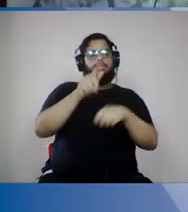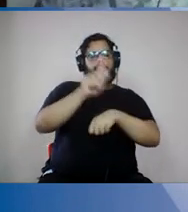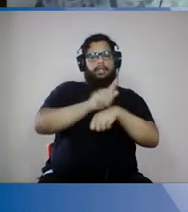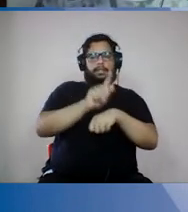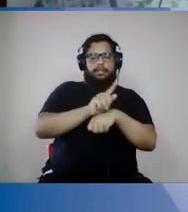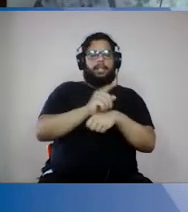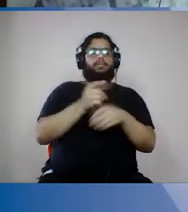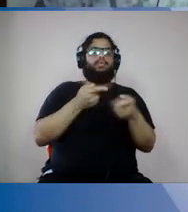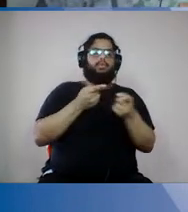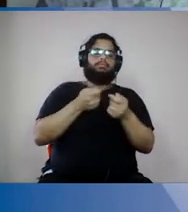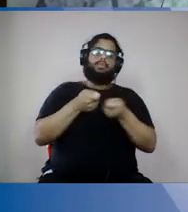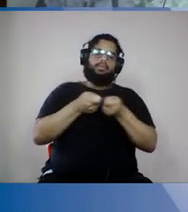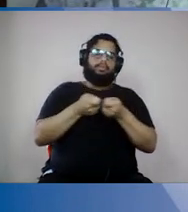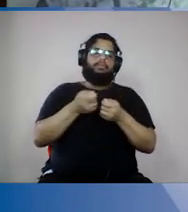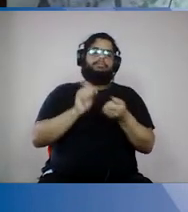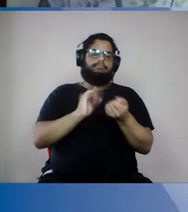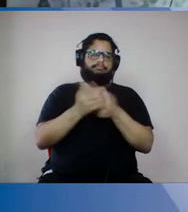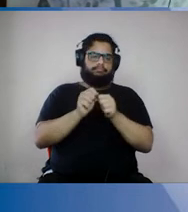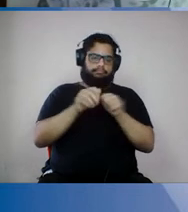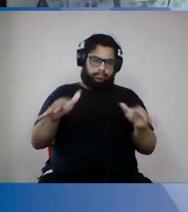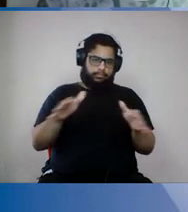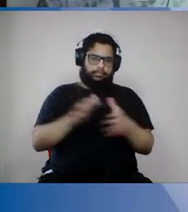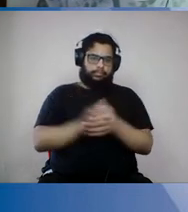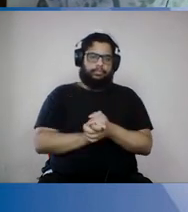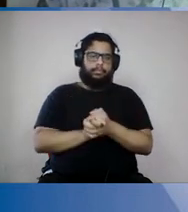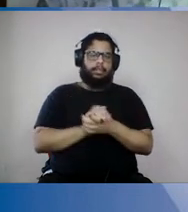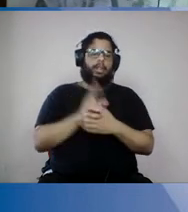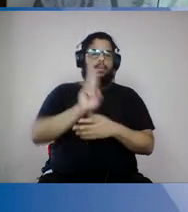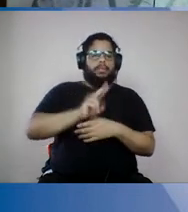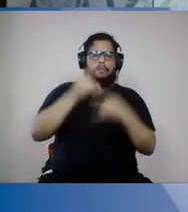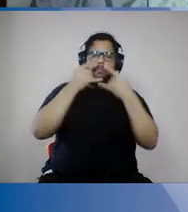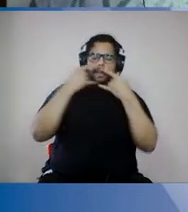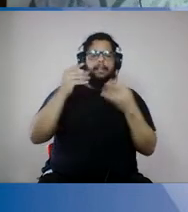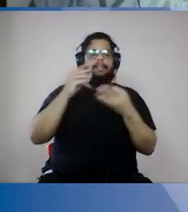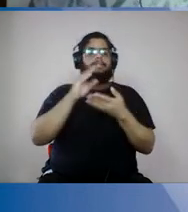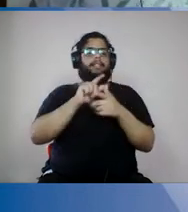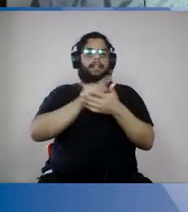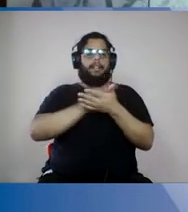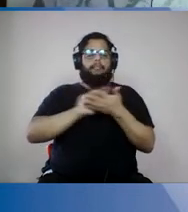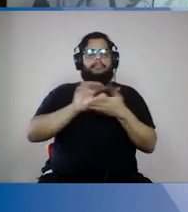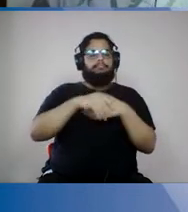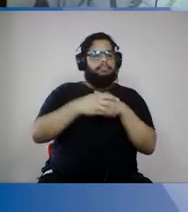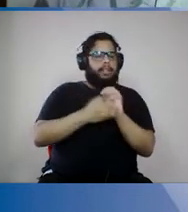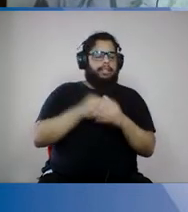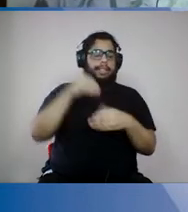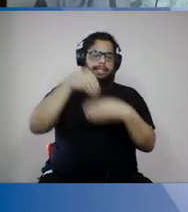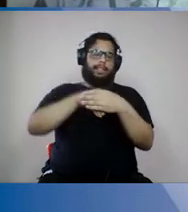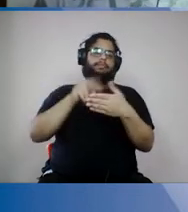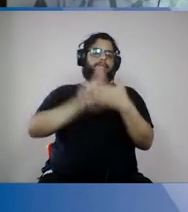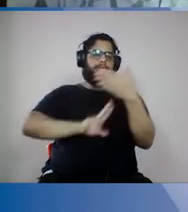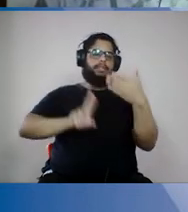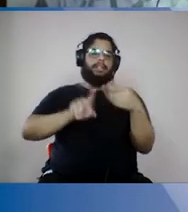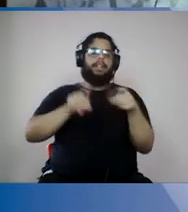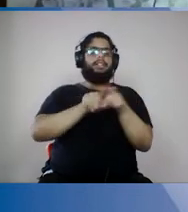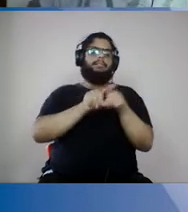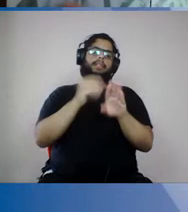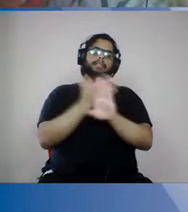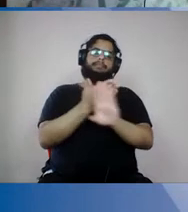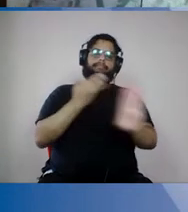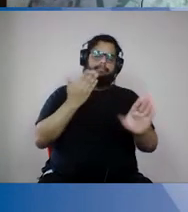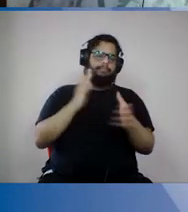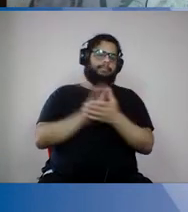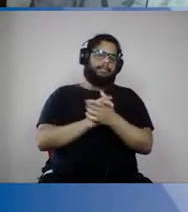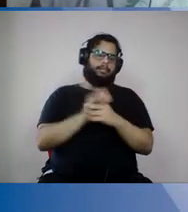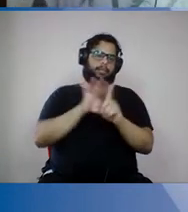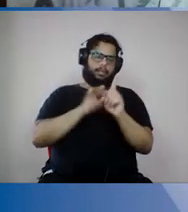epidemiológica, na assistência de saúde, no uso de máscara e higiene dentro da comunidade universitária e essas questões de isolamento e distanciamento.